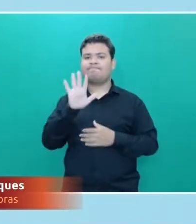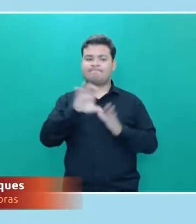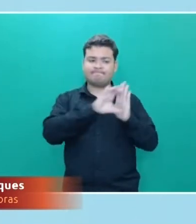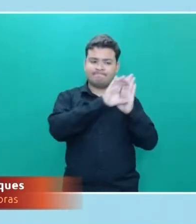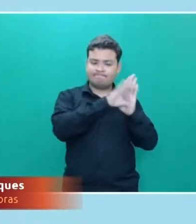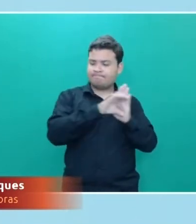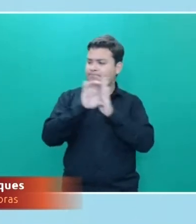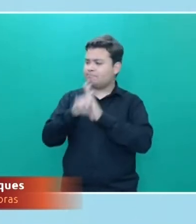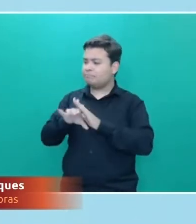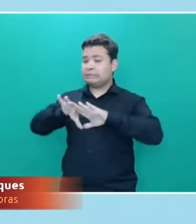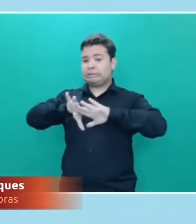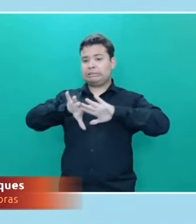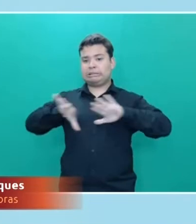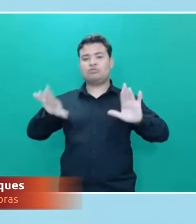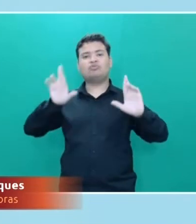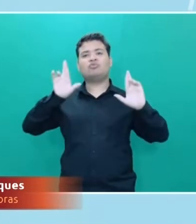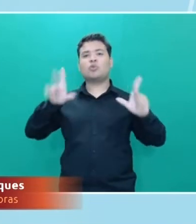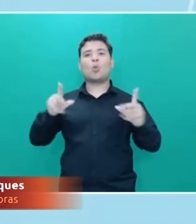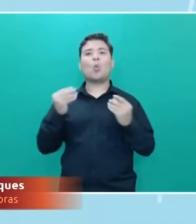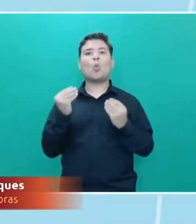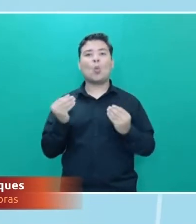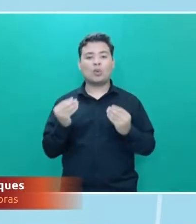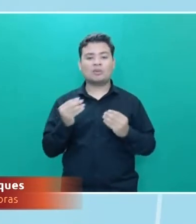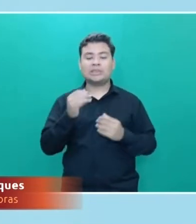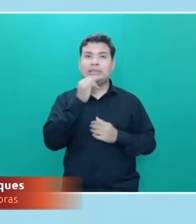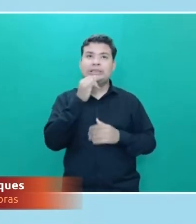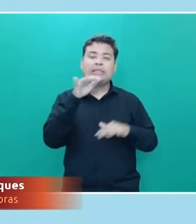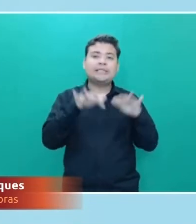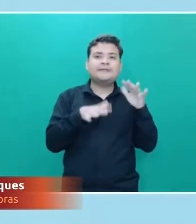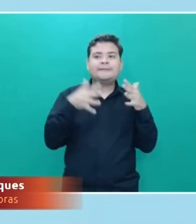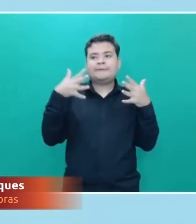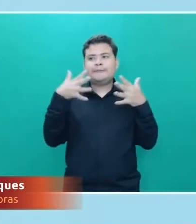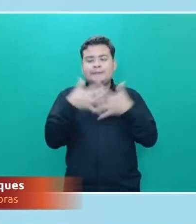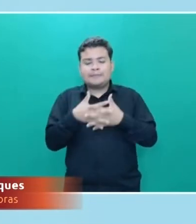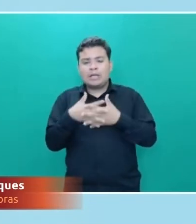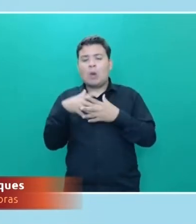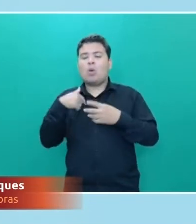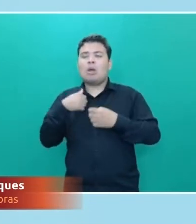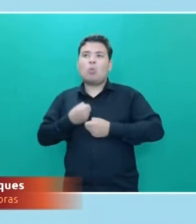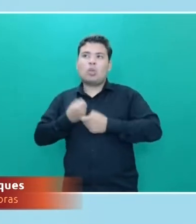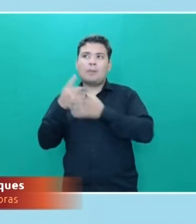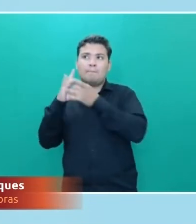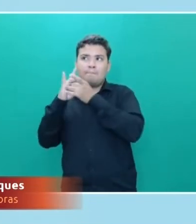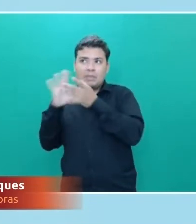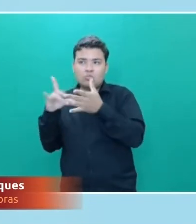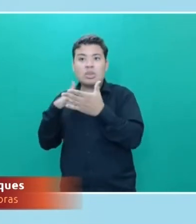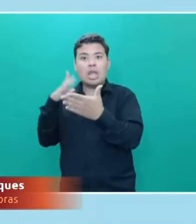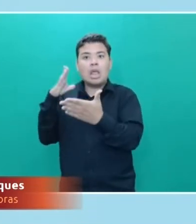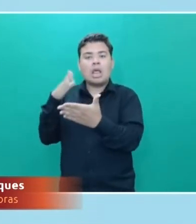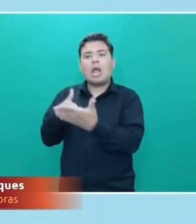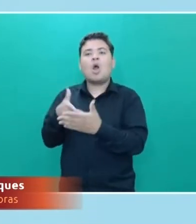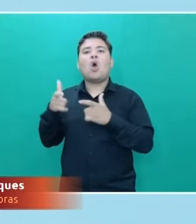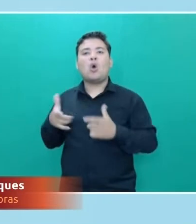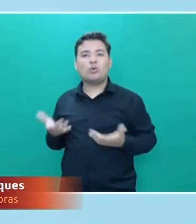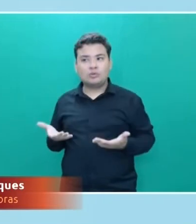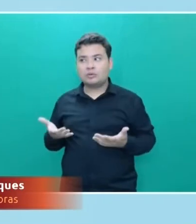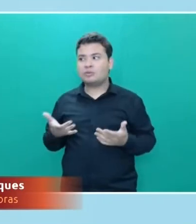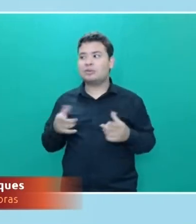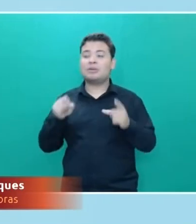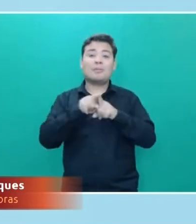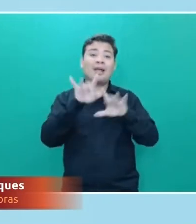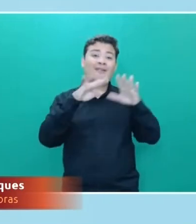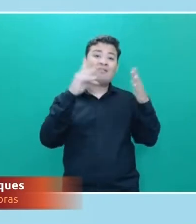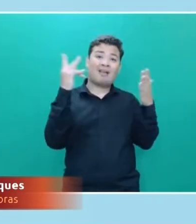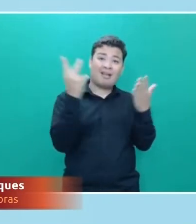se afastam, Glauber? Até que ponto eu tenho a minha liberdade de expressão e até que ponto eu posso começar a incorrer num